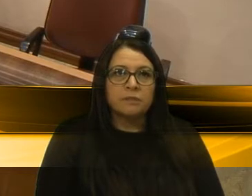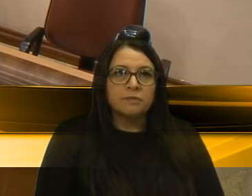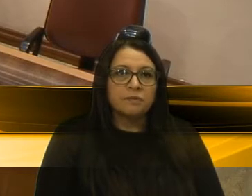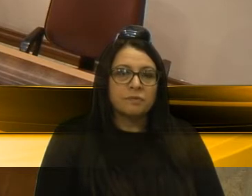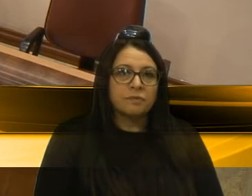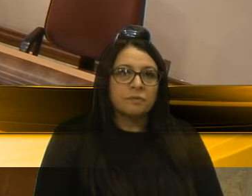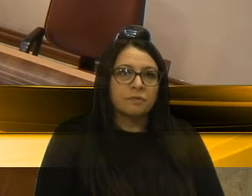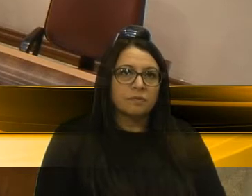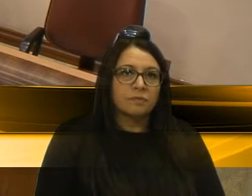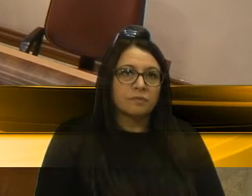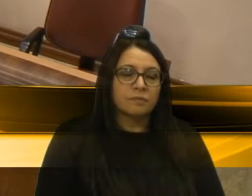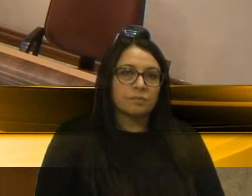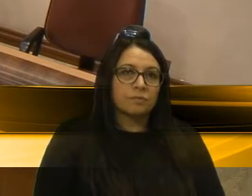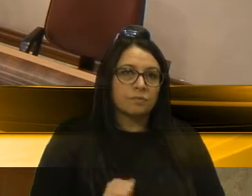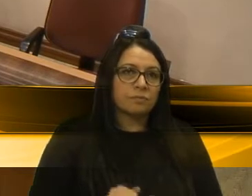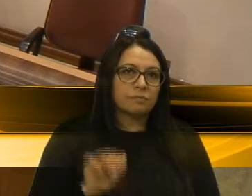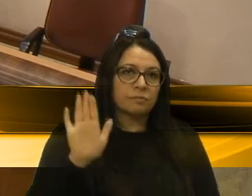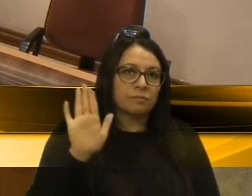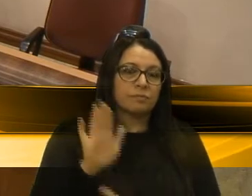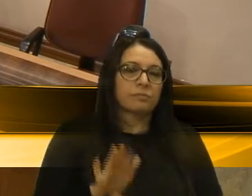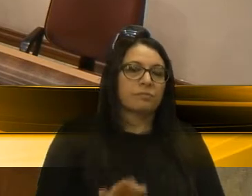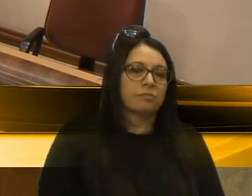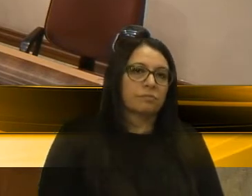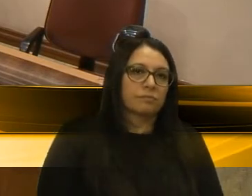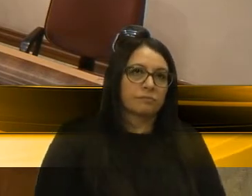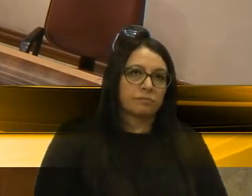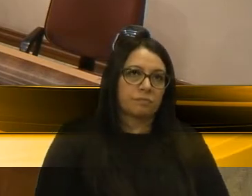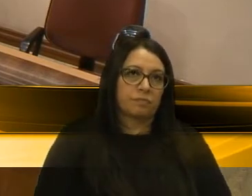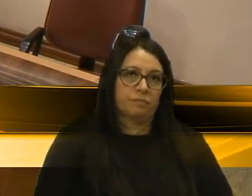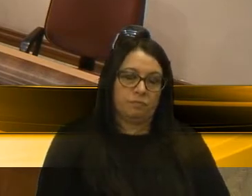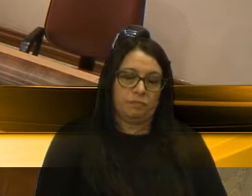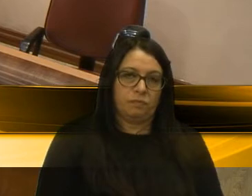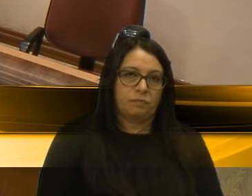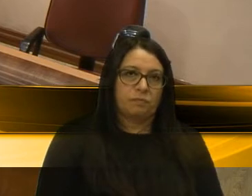Uma declaração de líder à bancada do PTB.